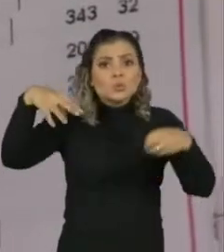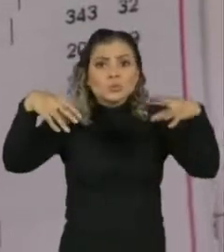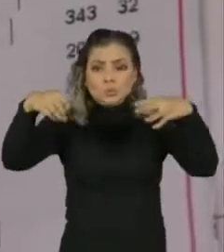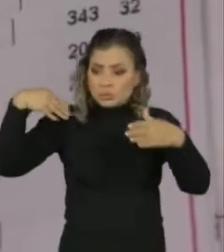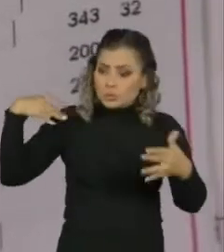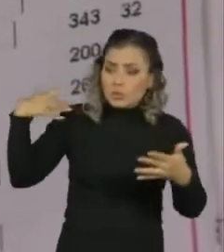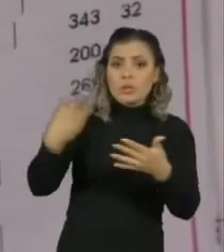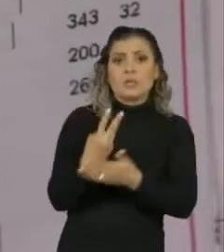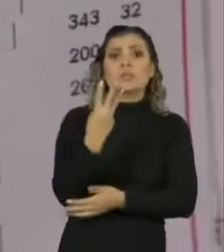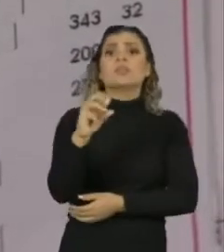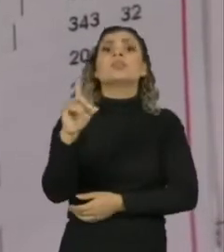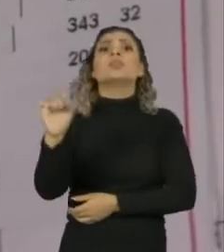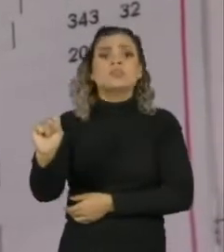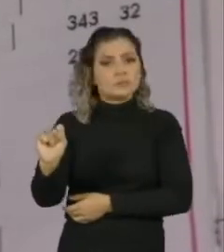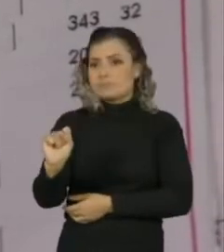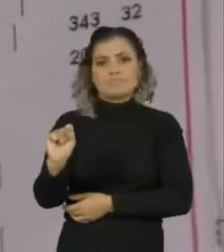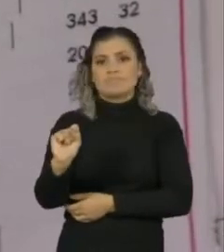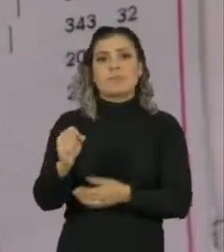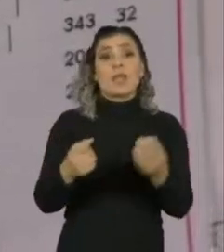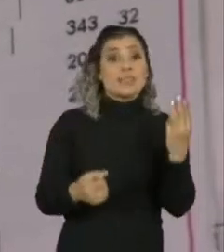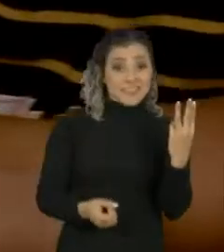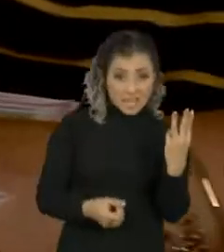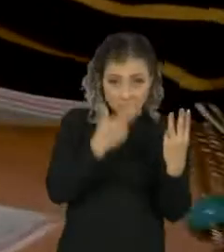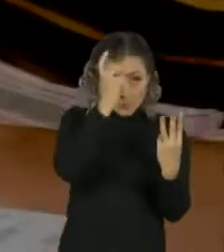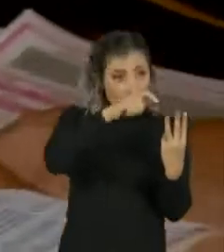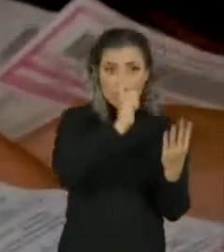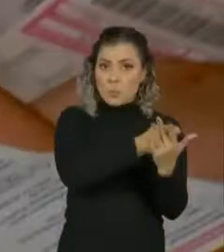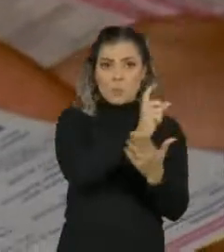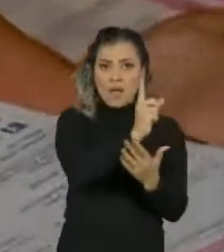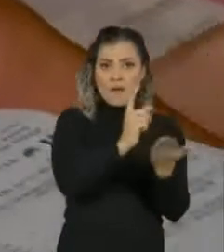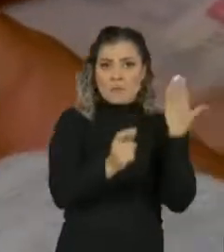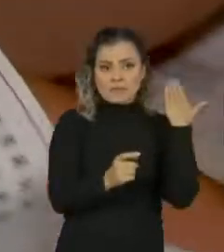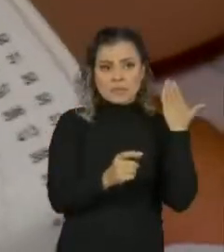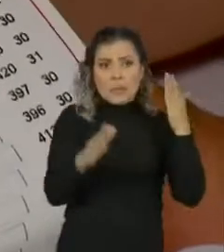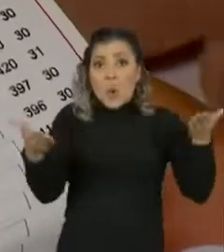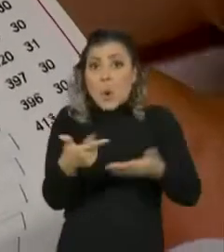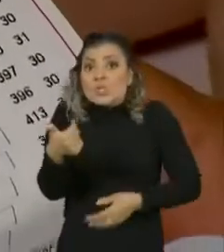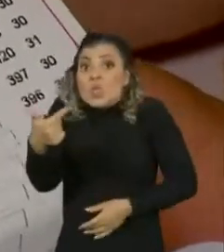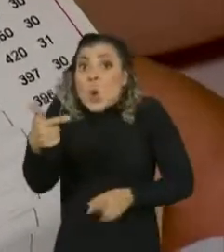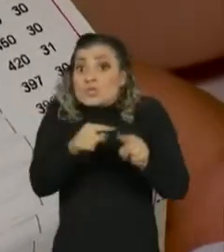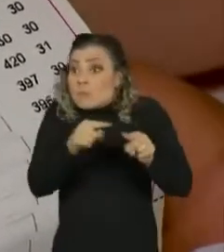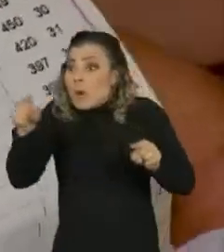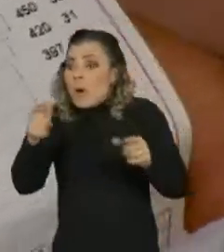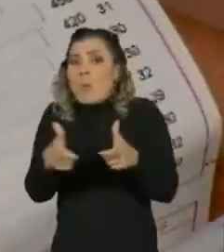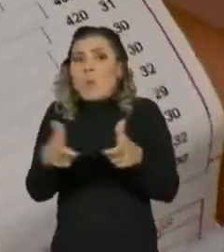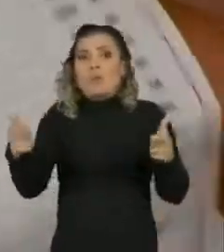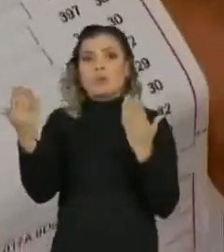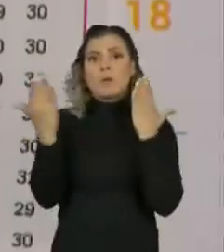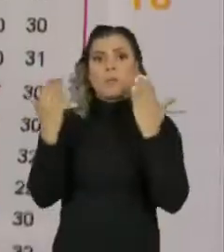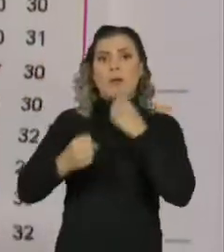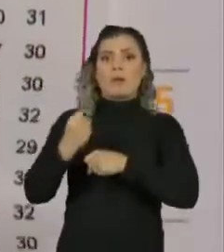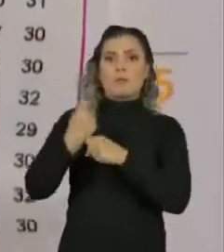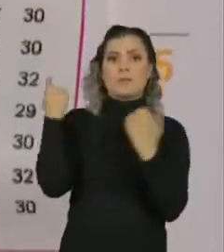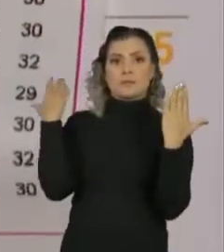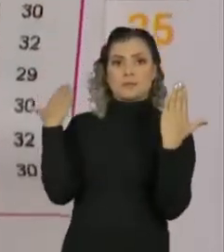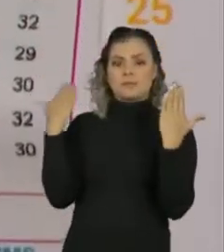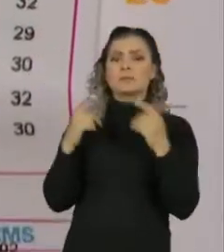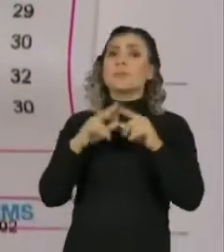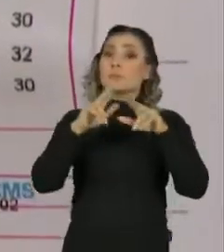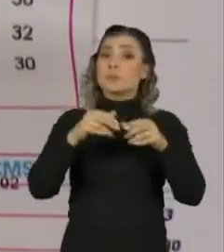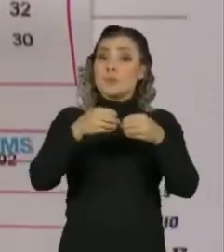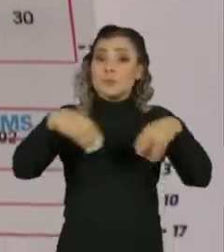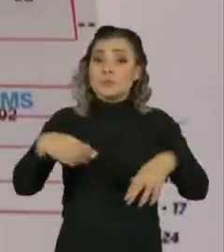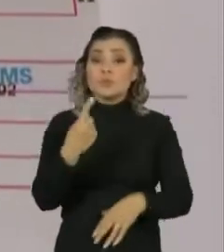últimos 30 dias subiu de 3% para 12% em comparação com o mesmo período do ano passado. Prejuízo é